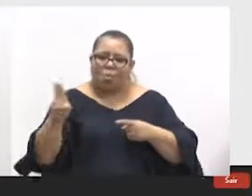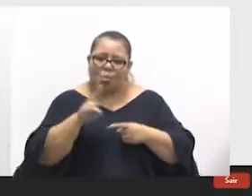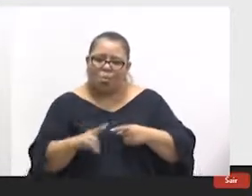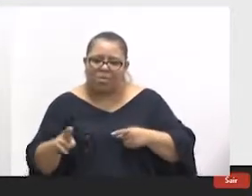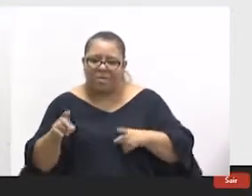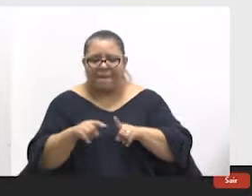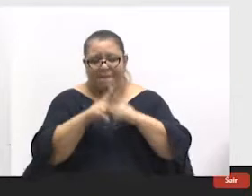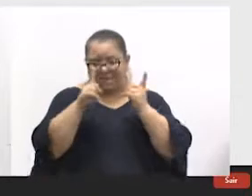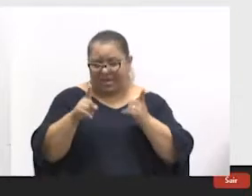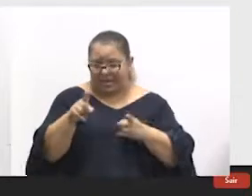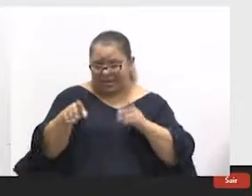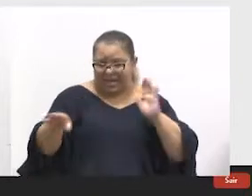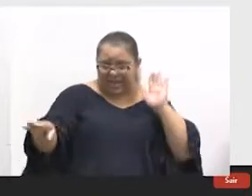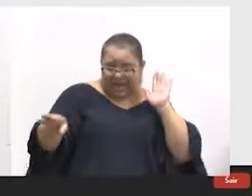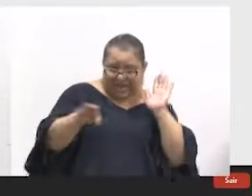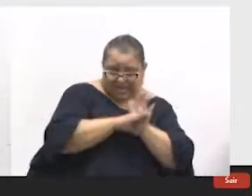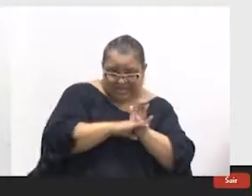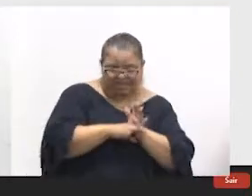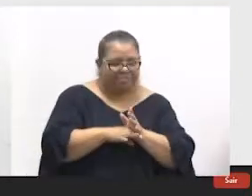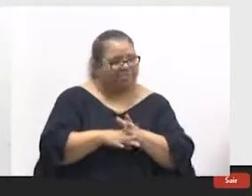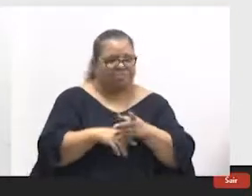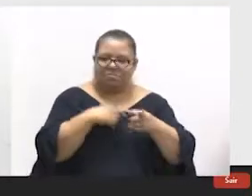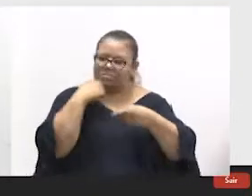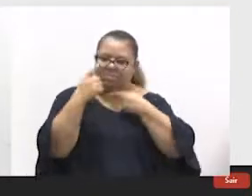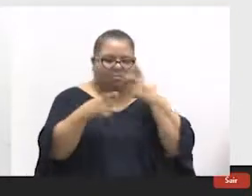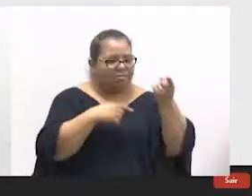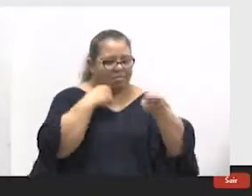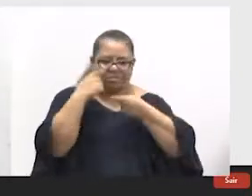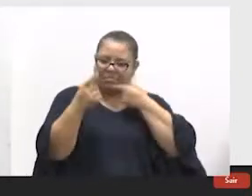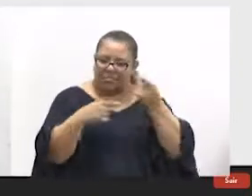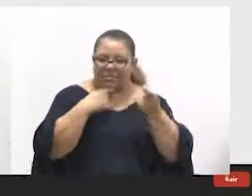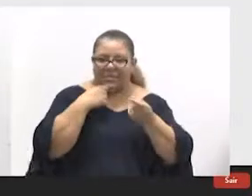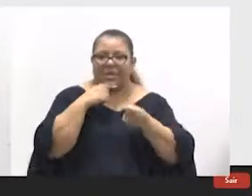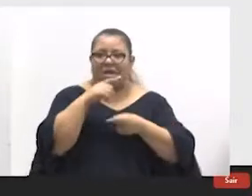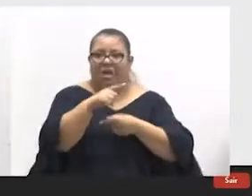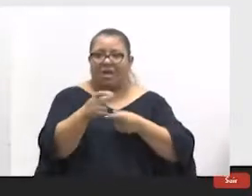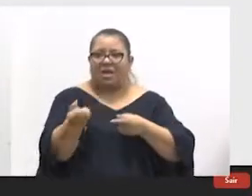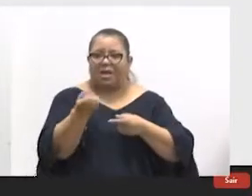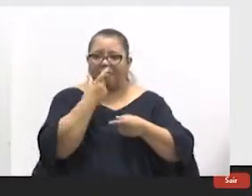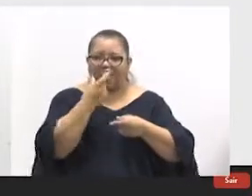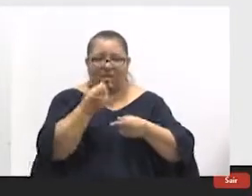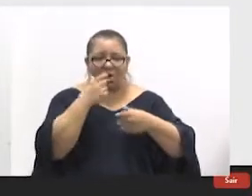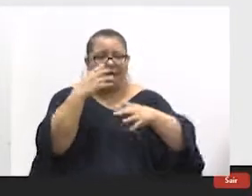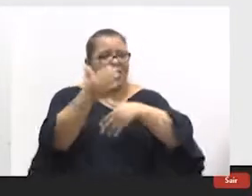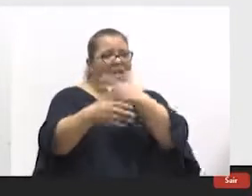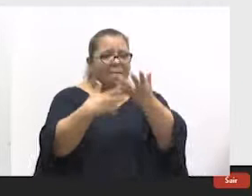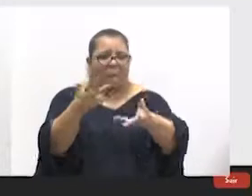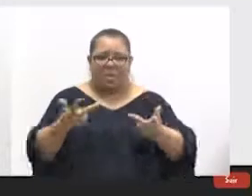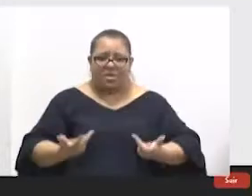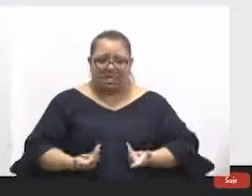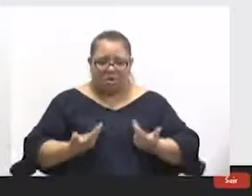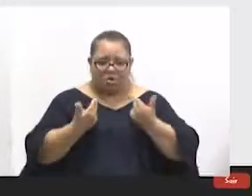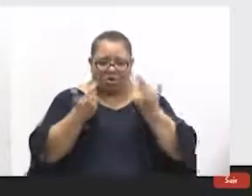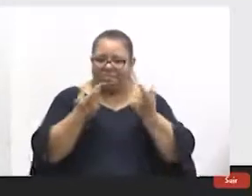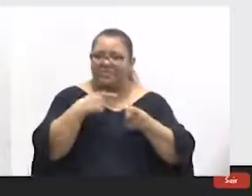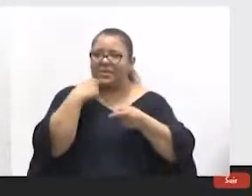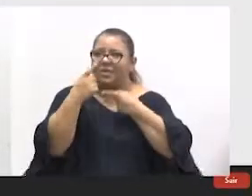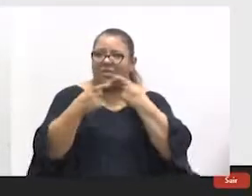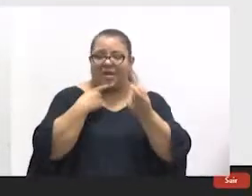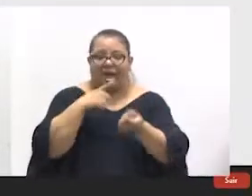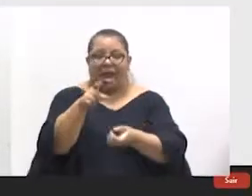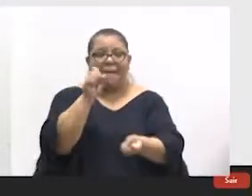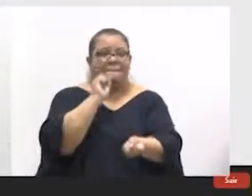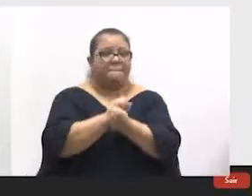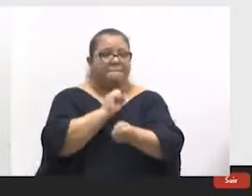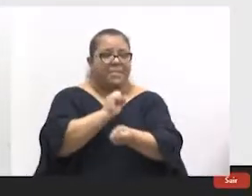Mas se o paciente chegar operado, ele não tem código de adjuvância, que é o tratamento depois de operar. Ou seja, você vai ter que usar